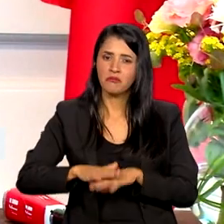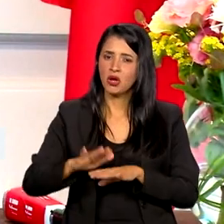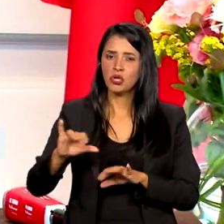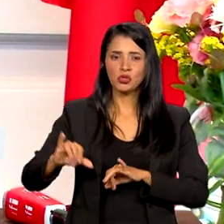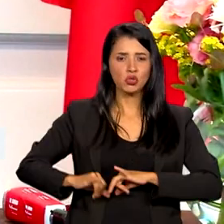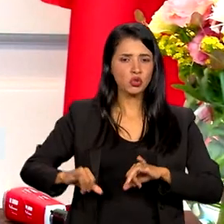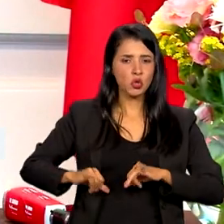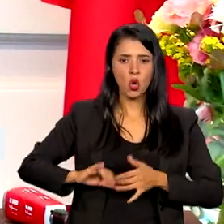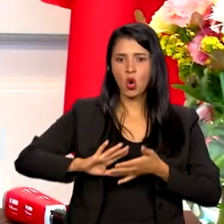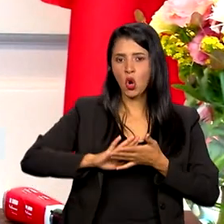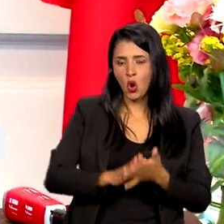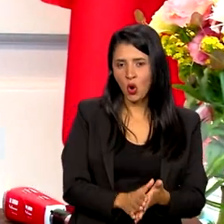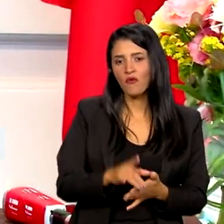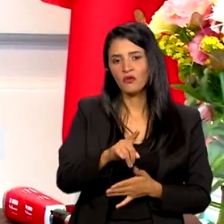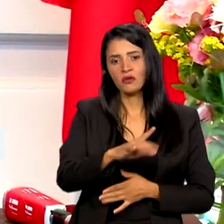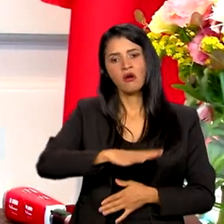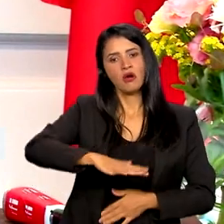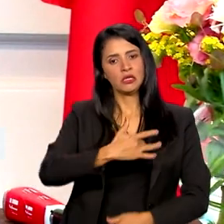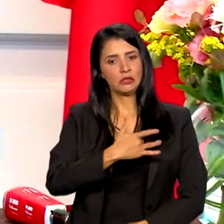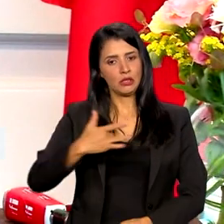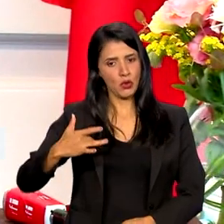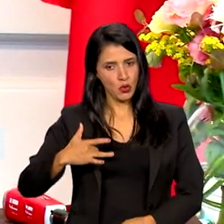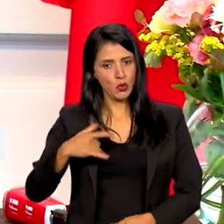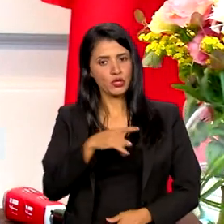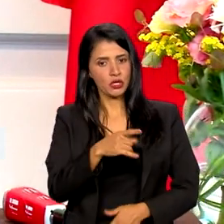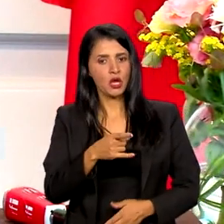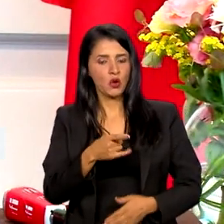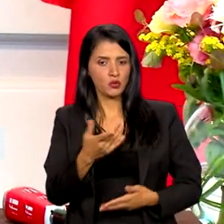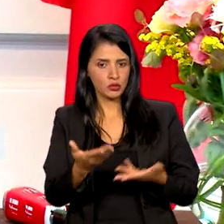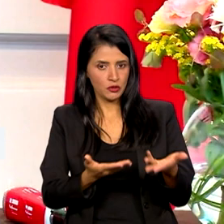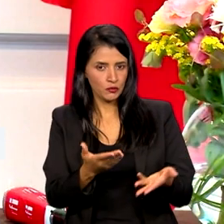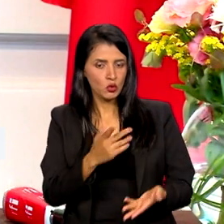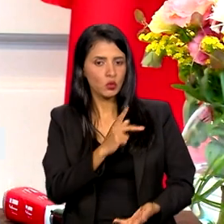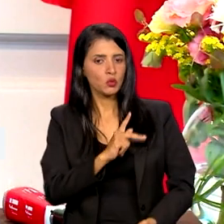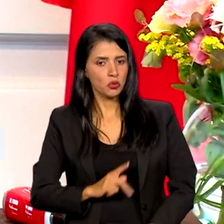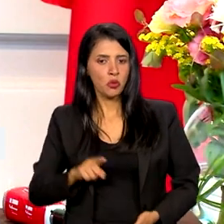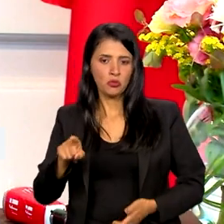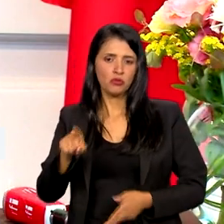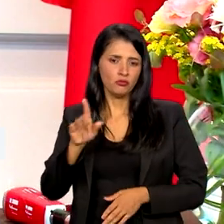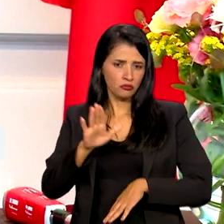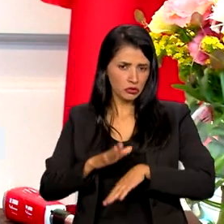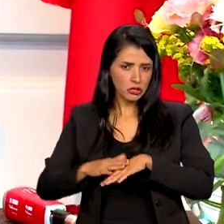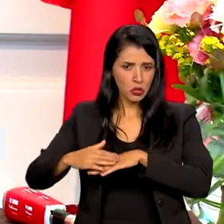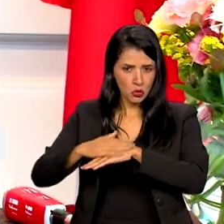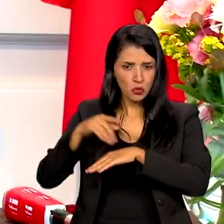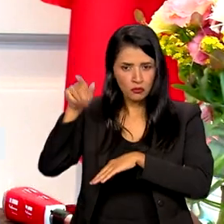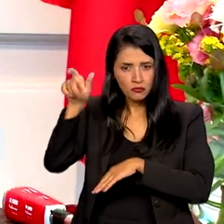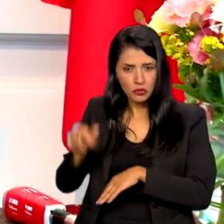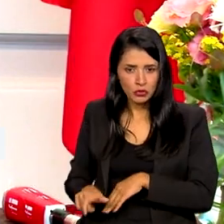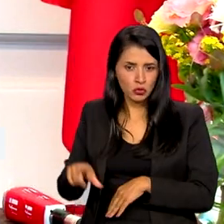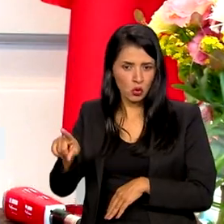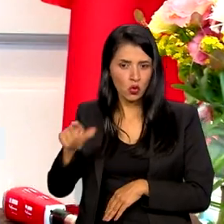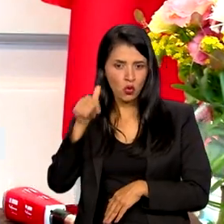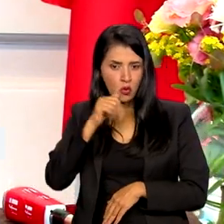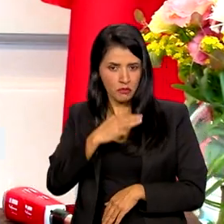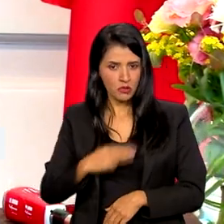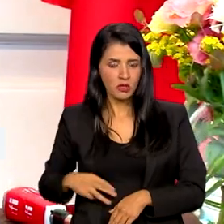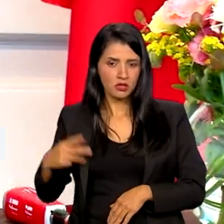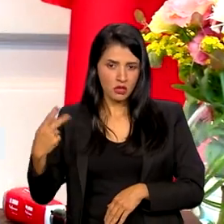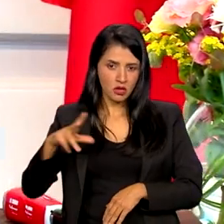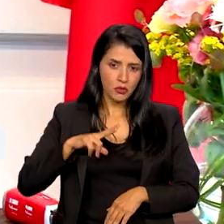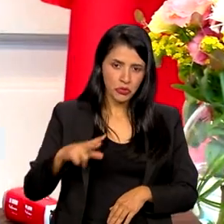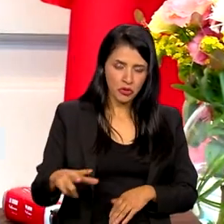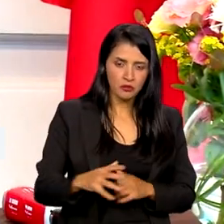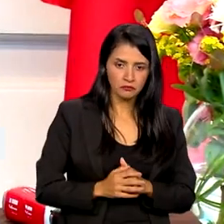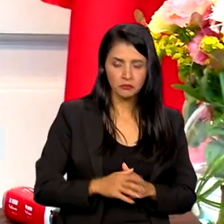discriminação no Serviço Nacional de Saúde, que um serviço público. A ministra conversou isso com a Catarina? Sim, a gente falou muito, acho que o Plano